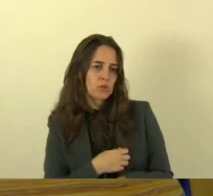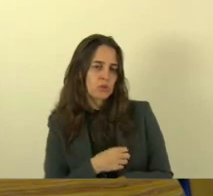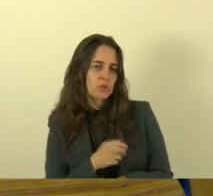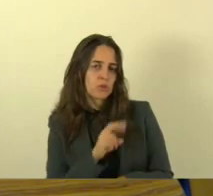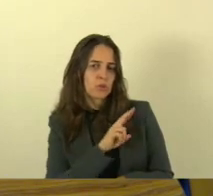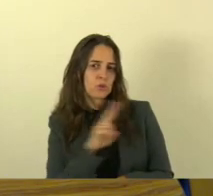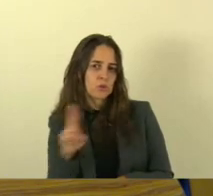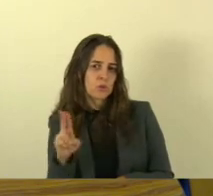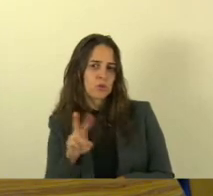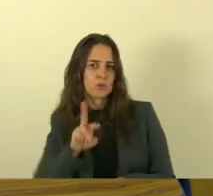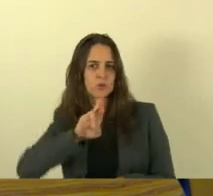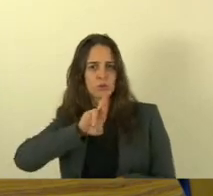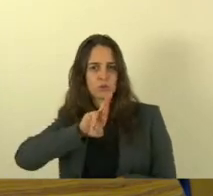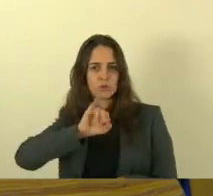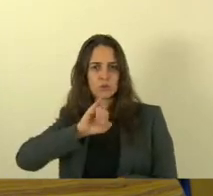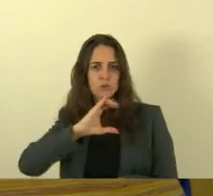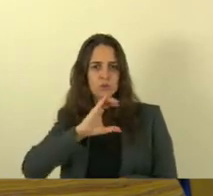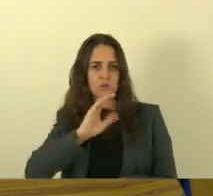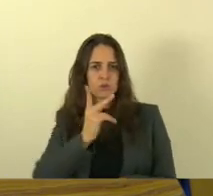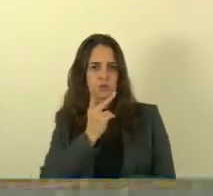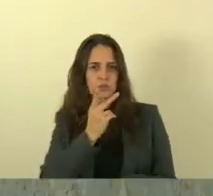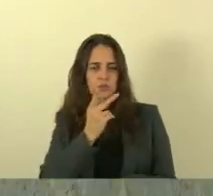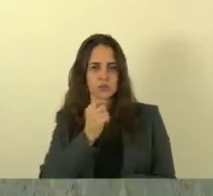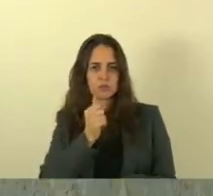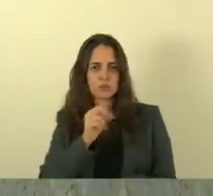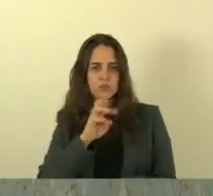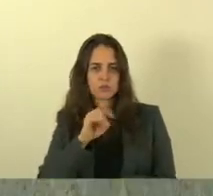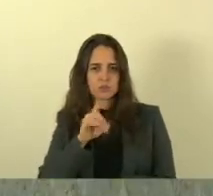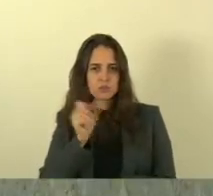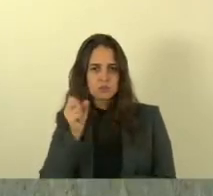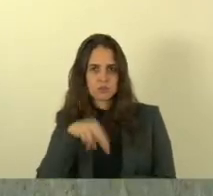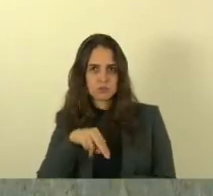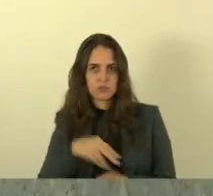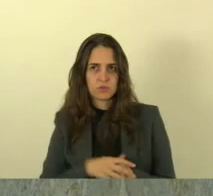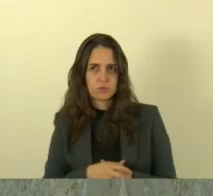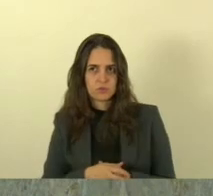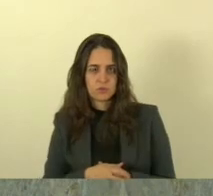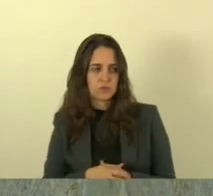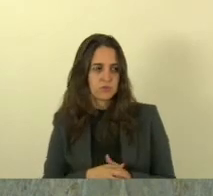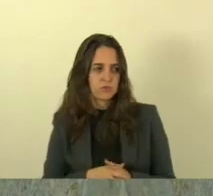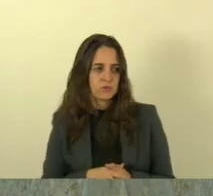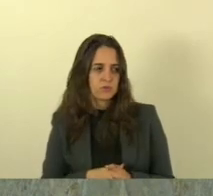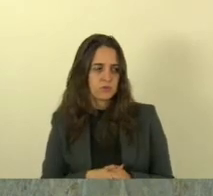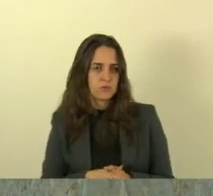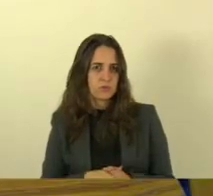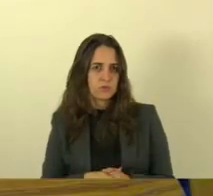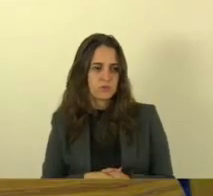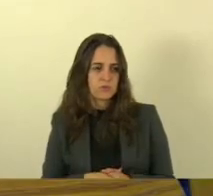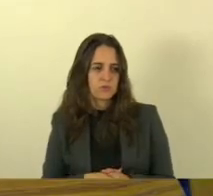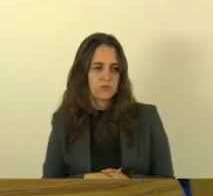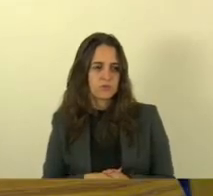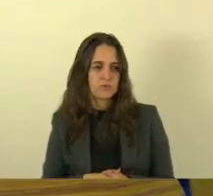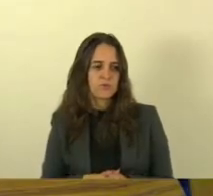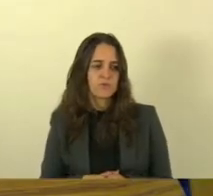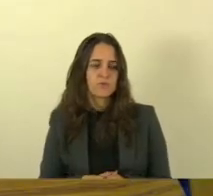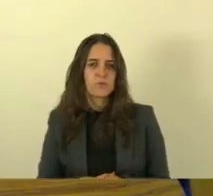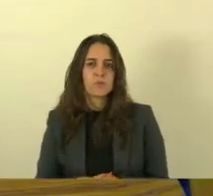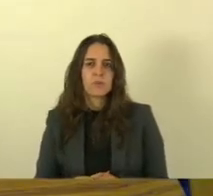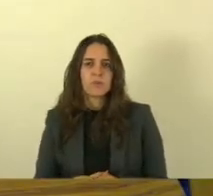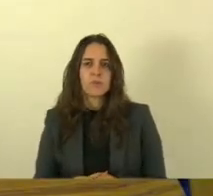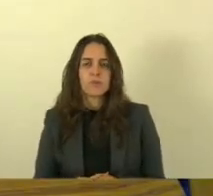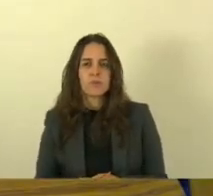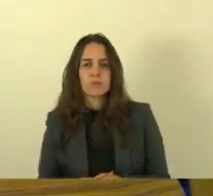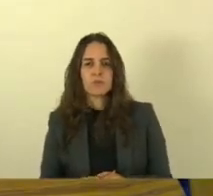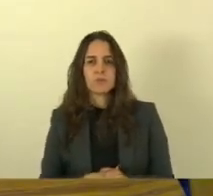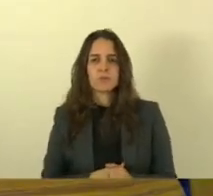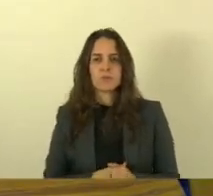Richard só isso para poder acertar aqui nas atas aqui gráficas certeza quanto mais